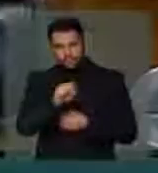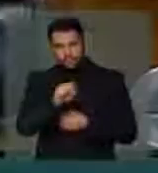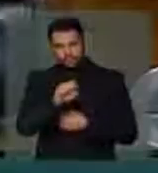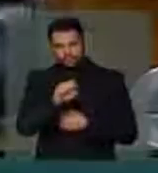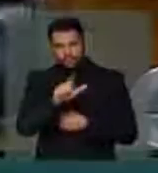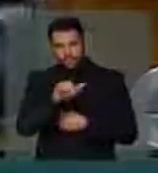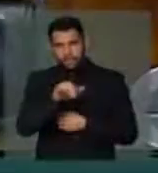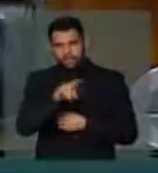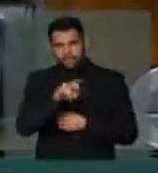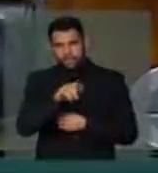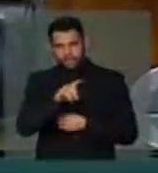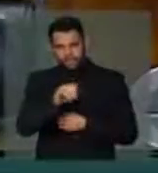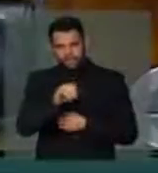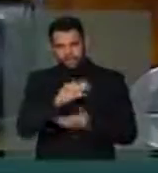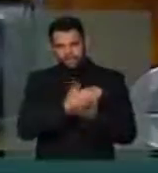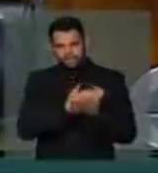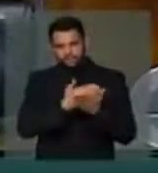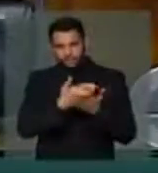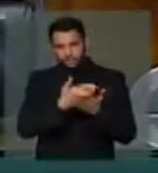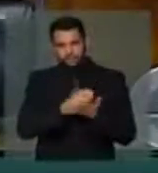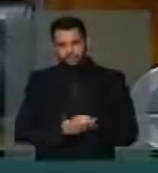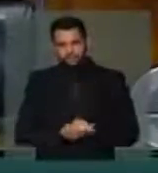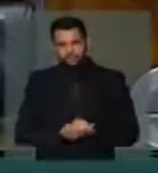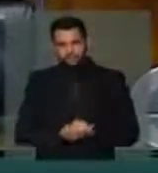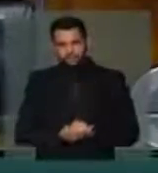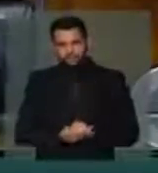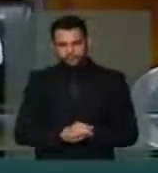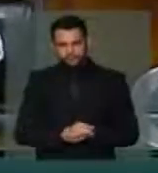da realidade, tem a prerrogativa em...